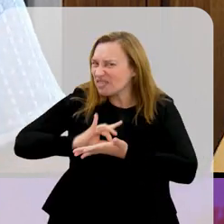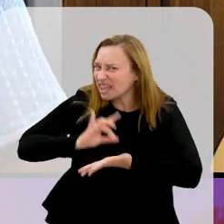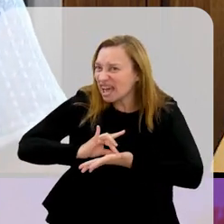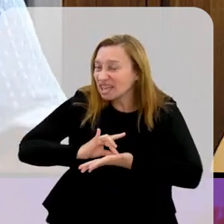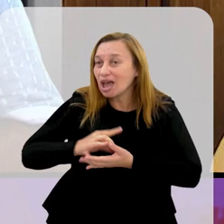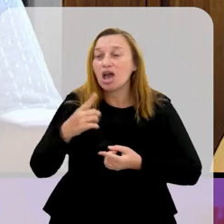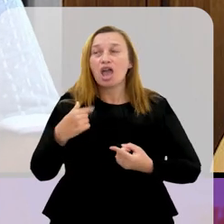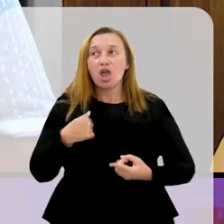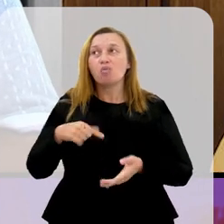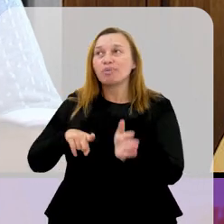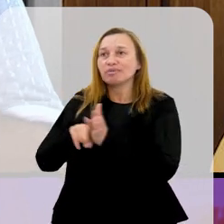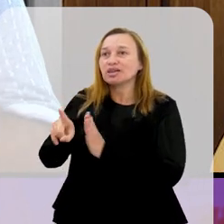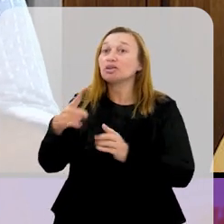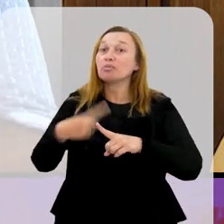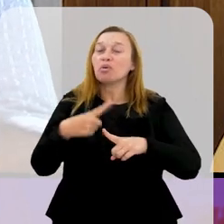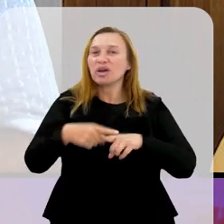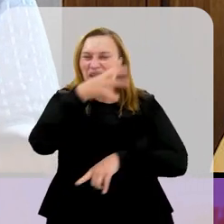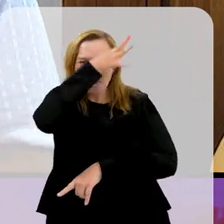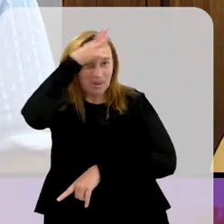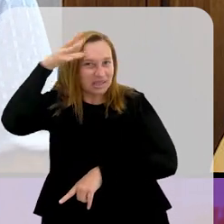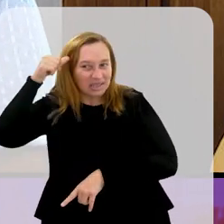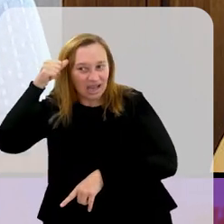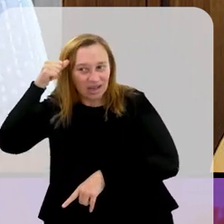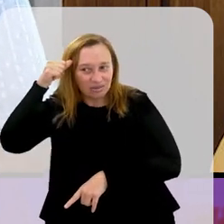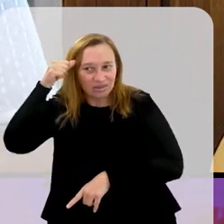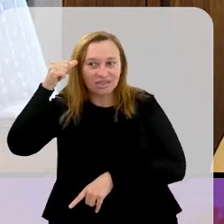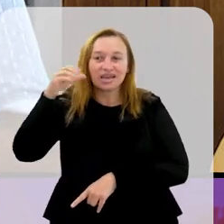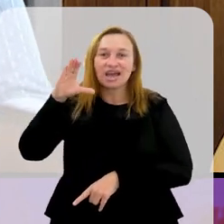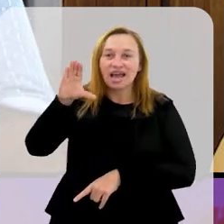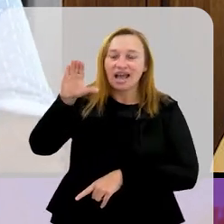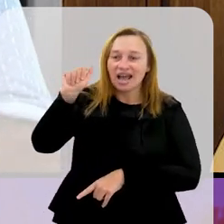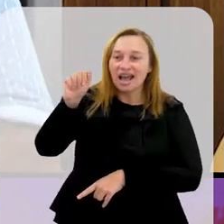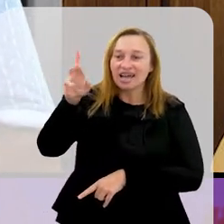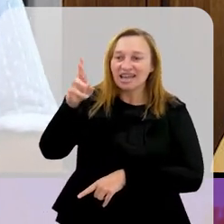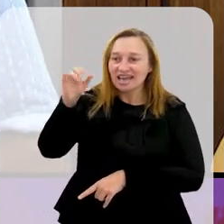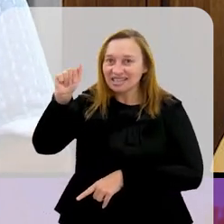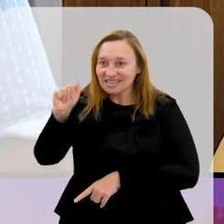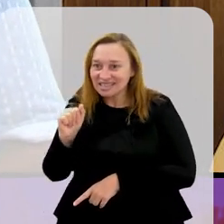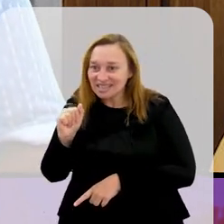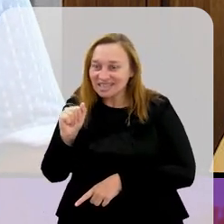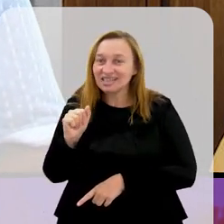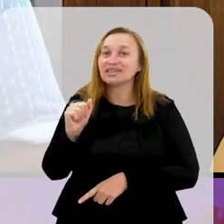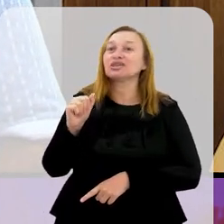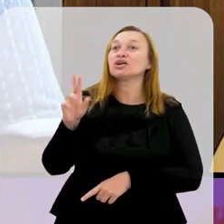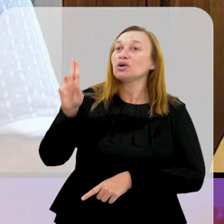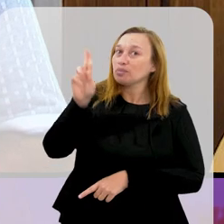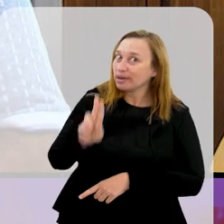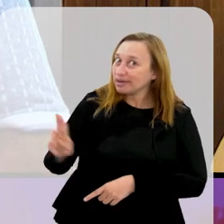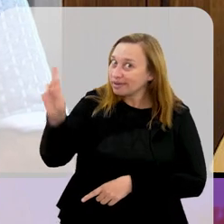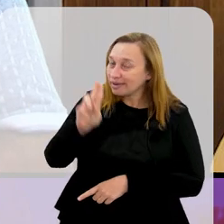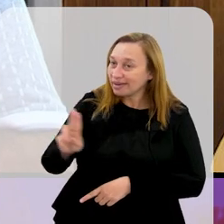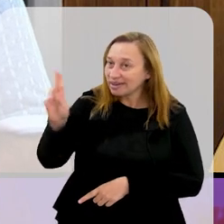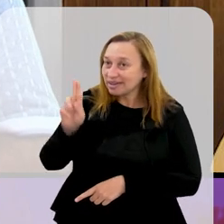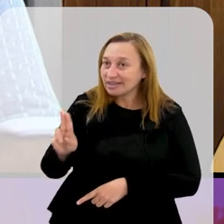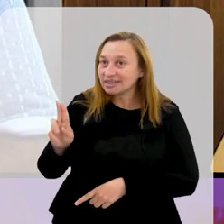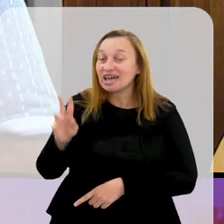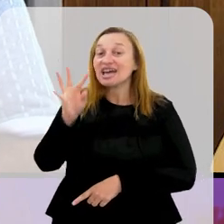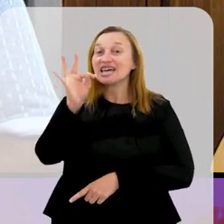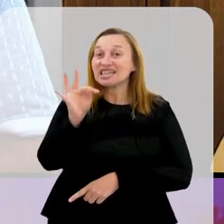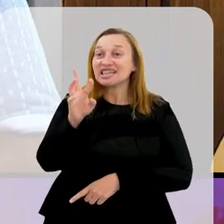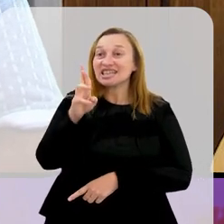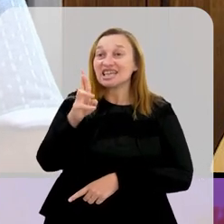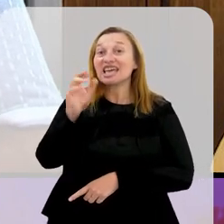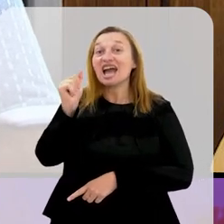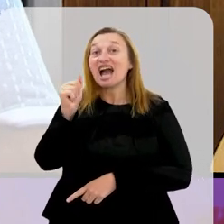porque jogos em Manaus, Cariacica, grande vitória, Uberlândia, Triângulo Mineiro, onde tem muito